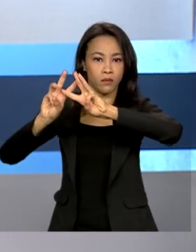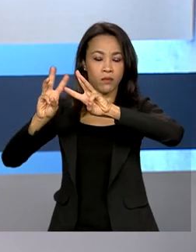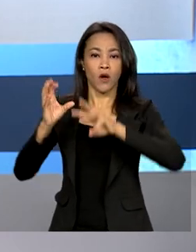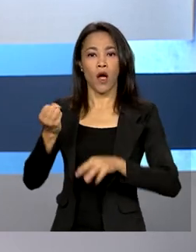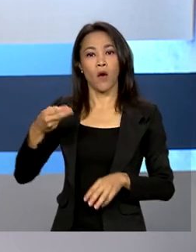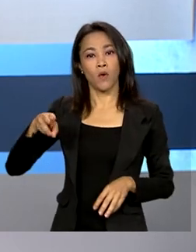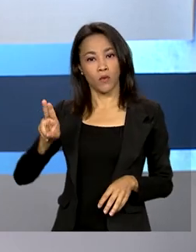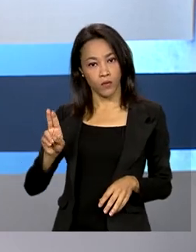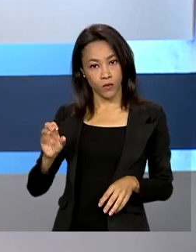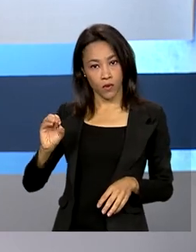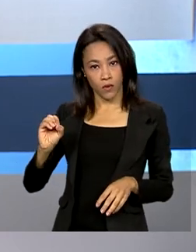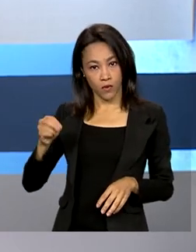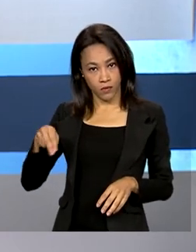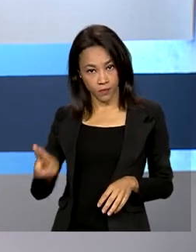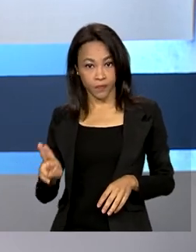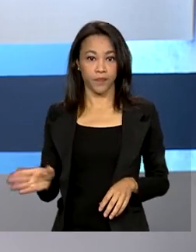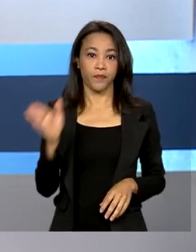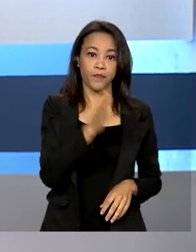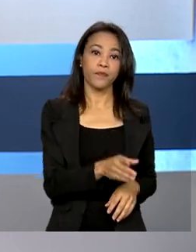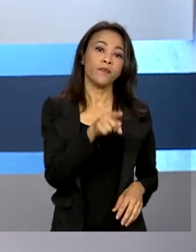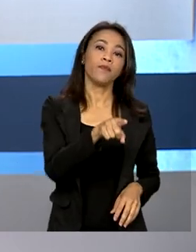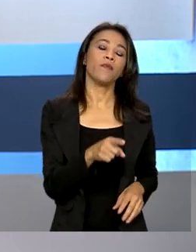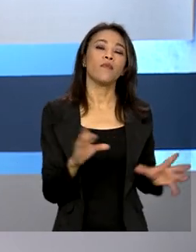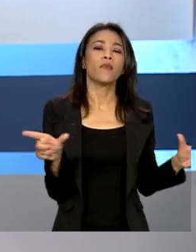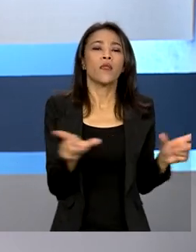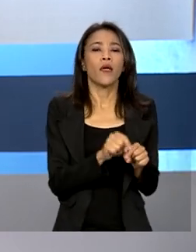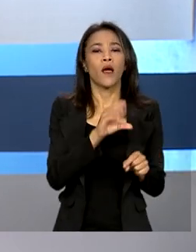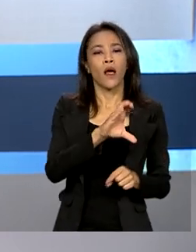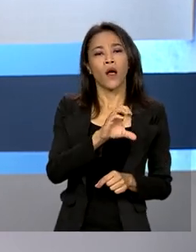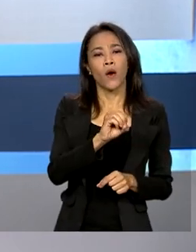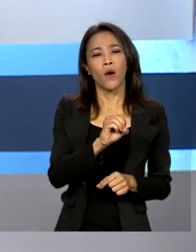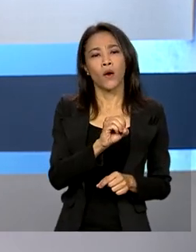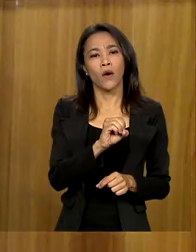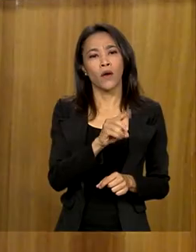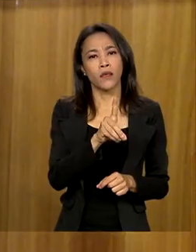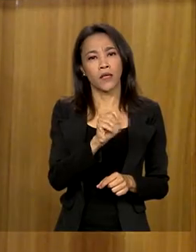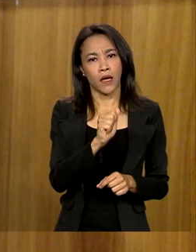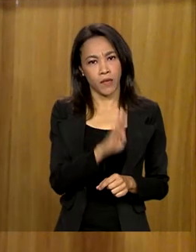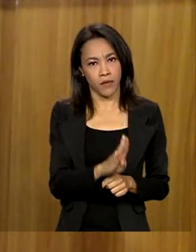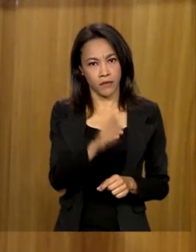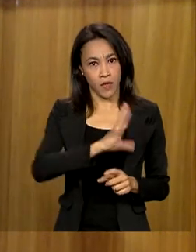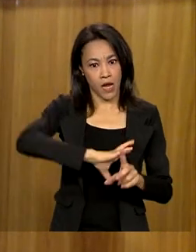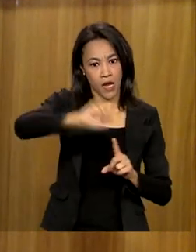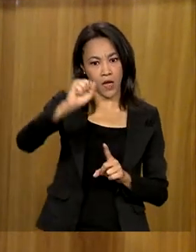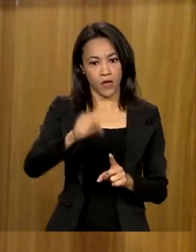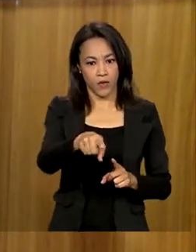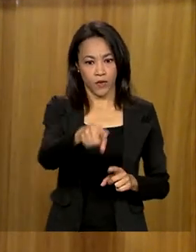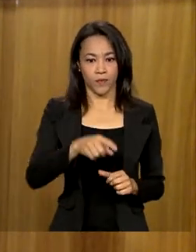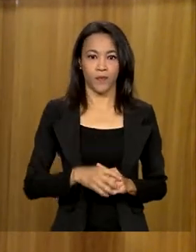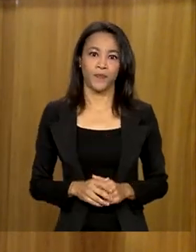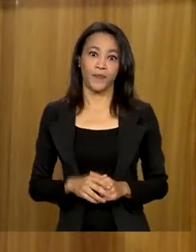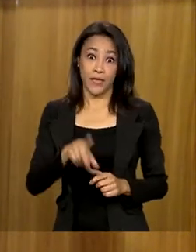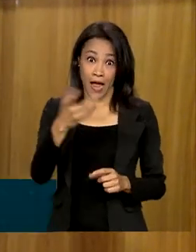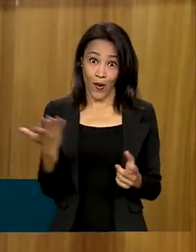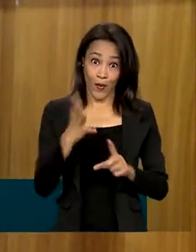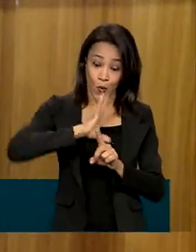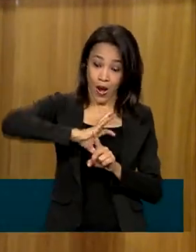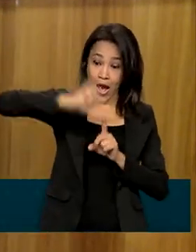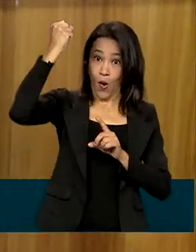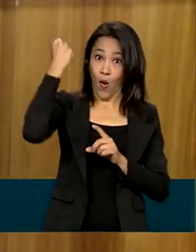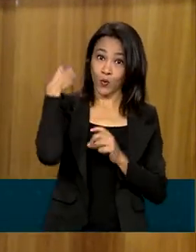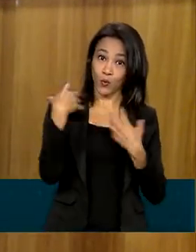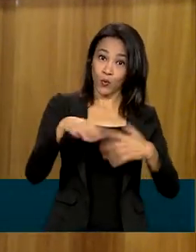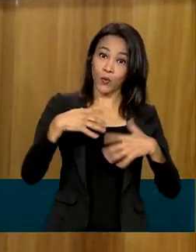E a Conab projeta uma safra de grãos recorde para o ano que vem. Com mais um potencial recorde de